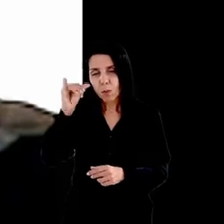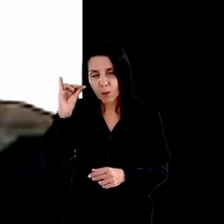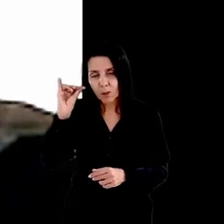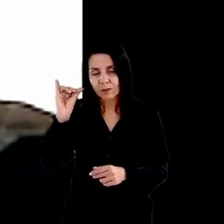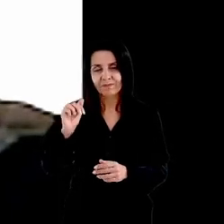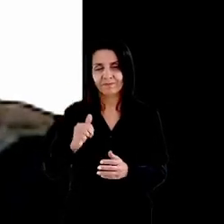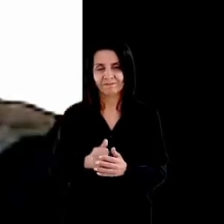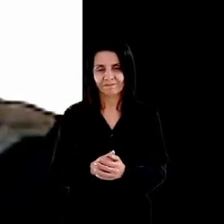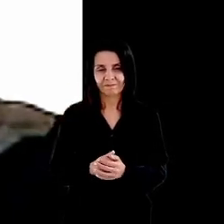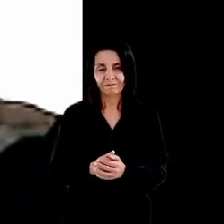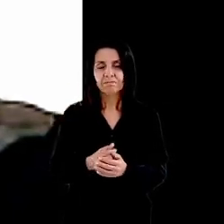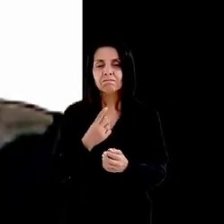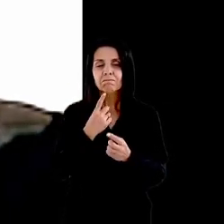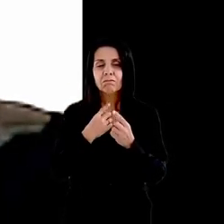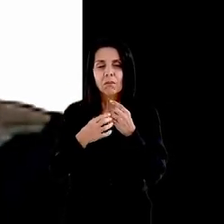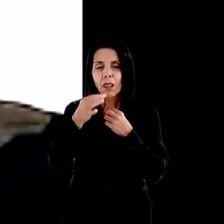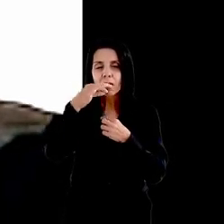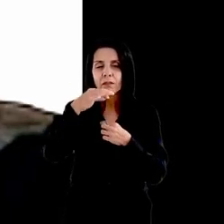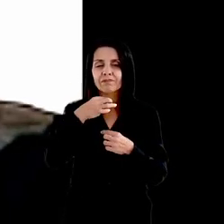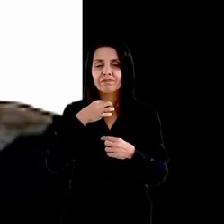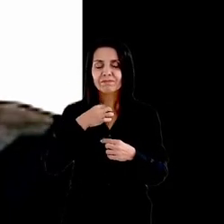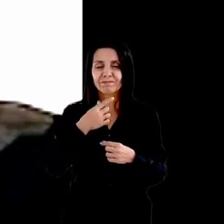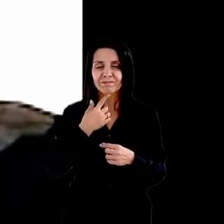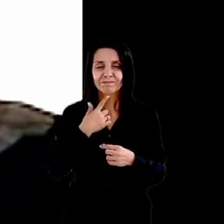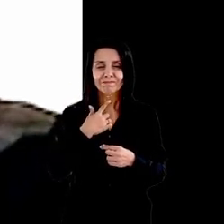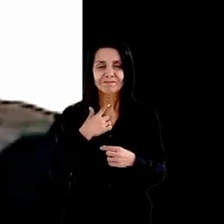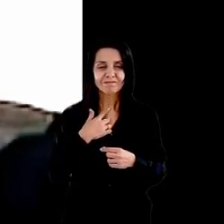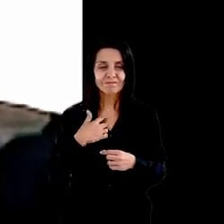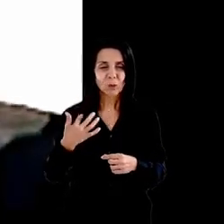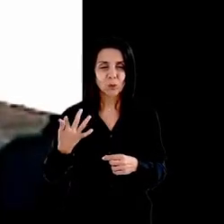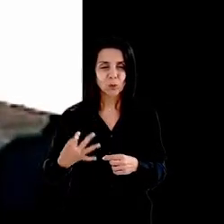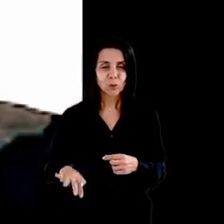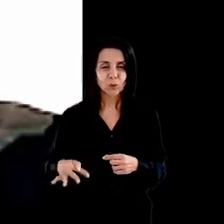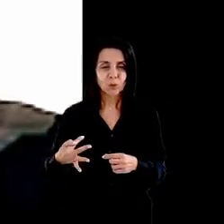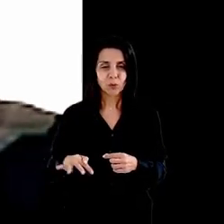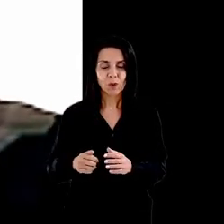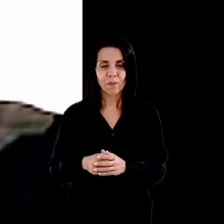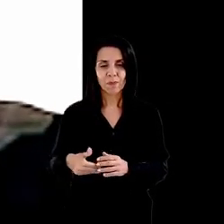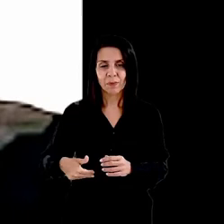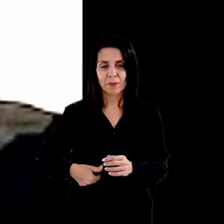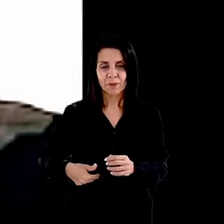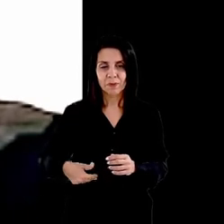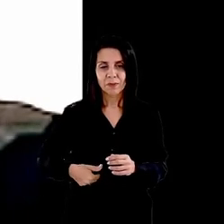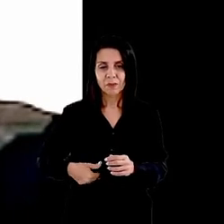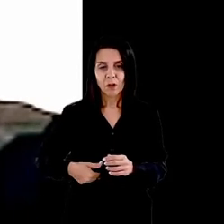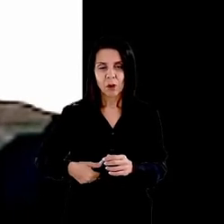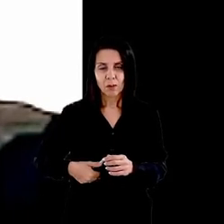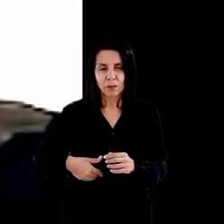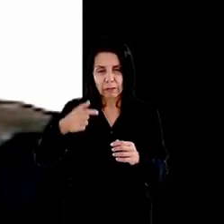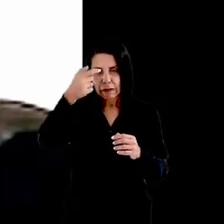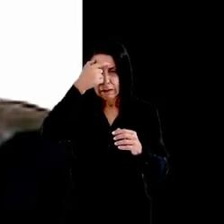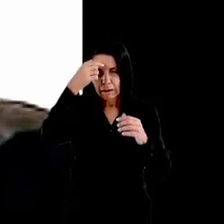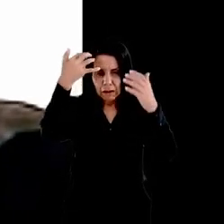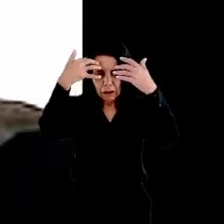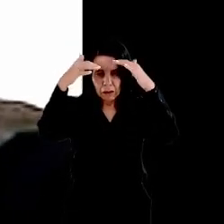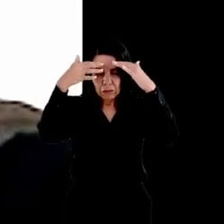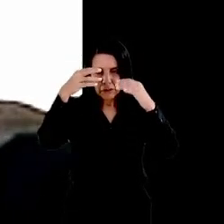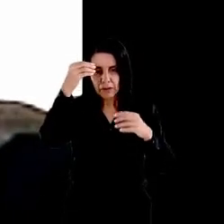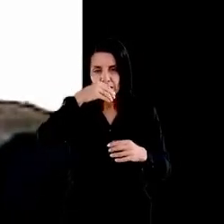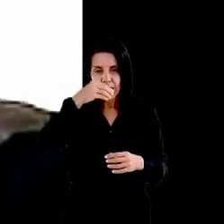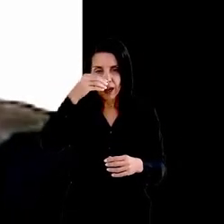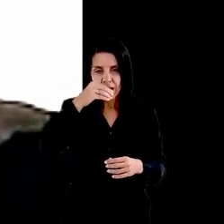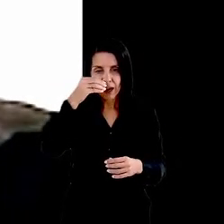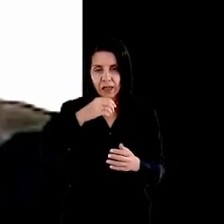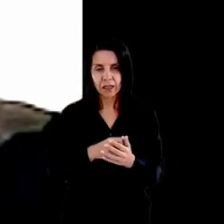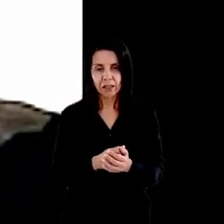garganta me machucou muito com fome a mente fica cansada a gente não